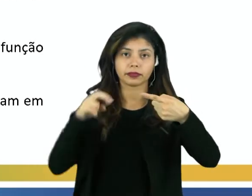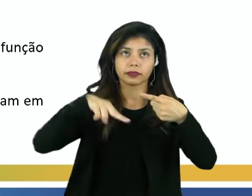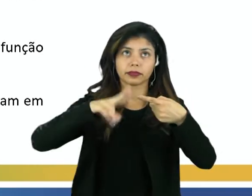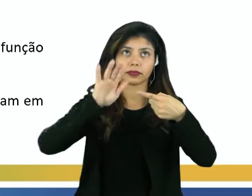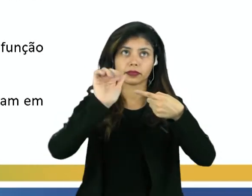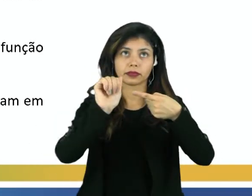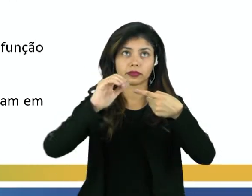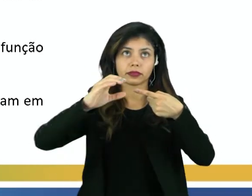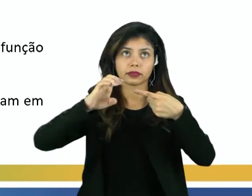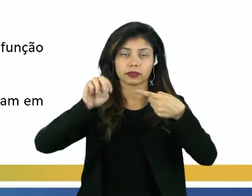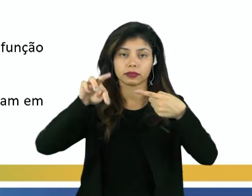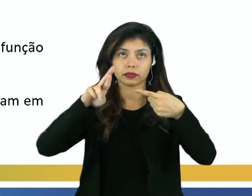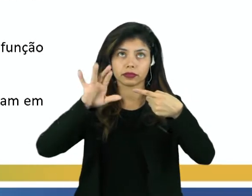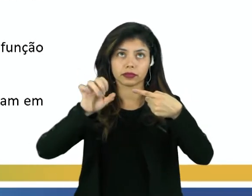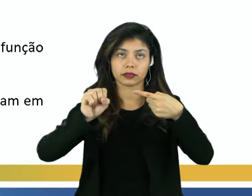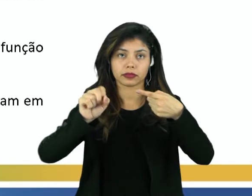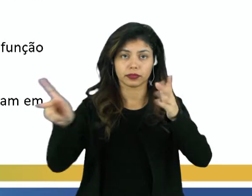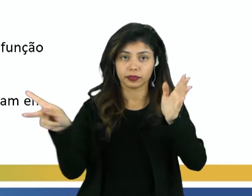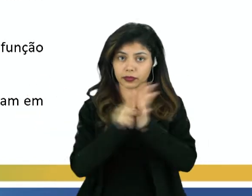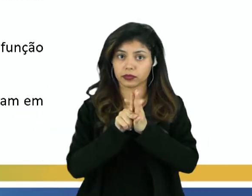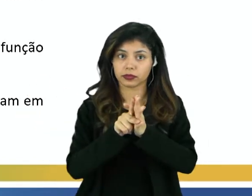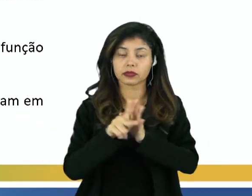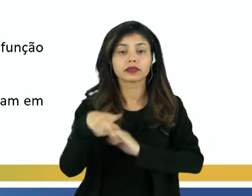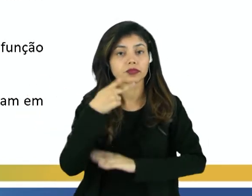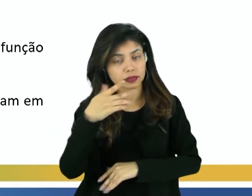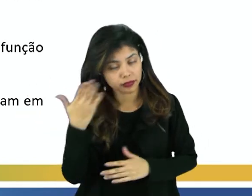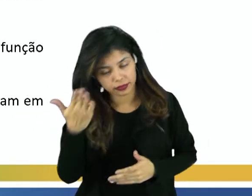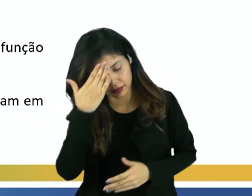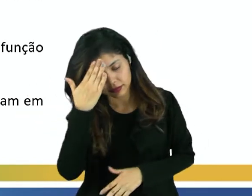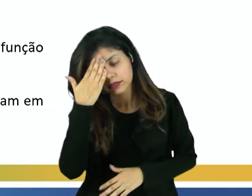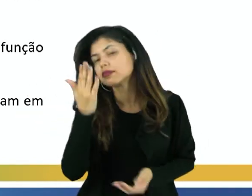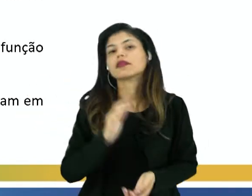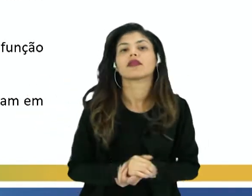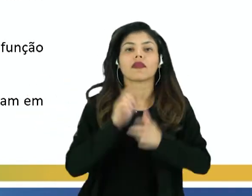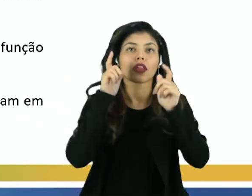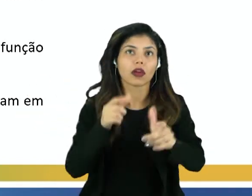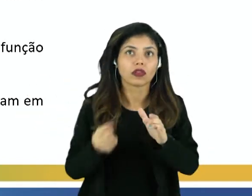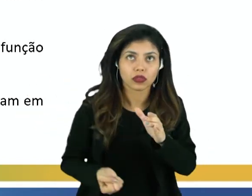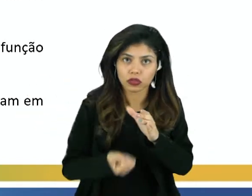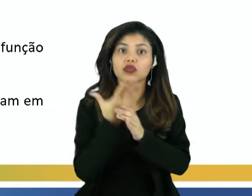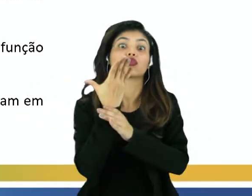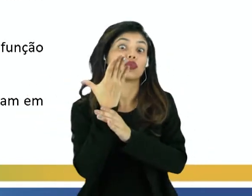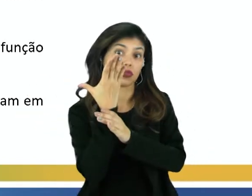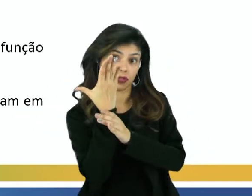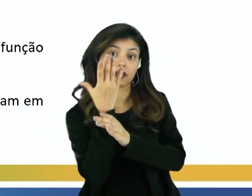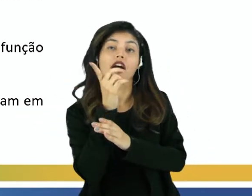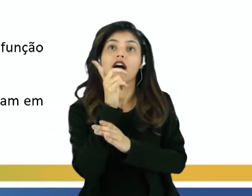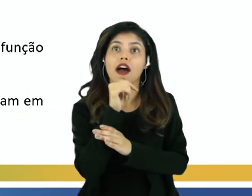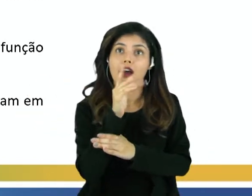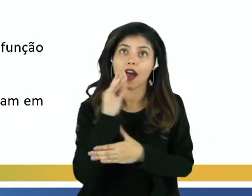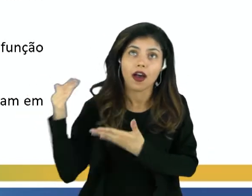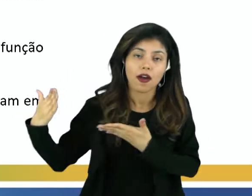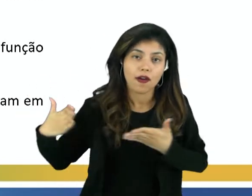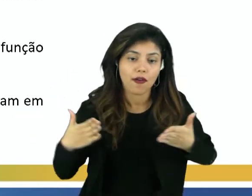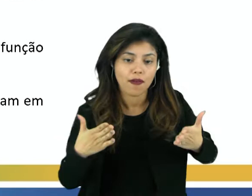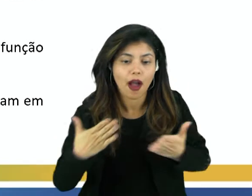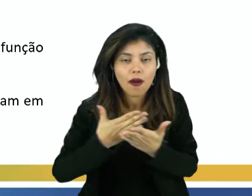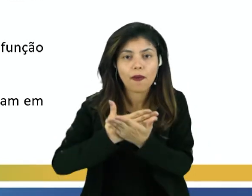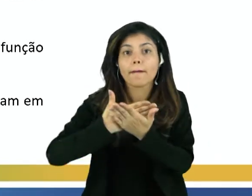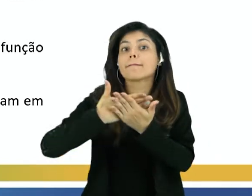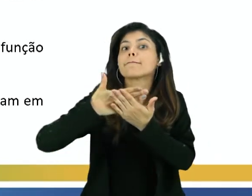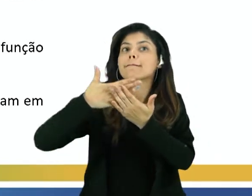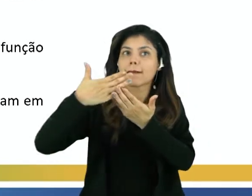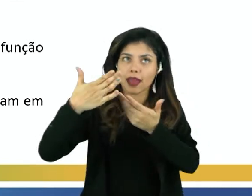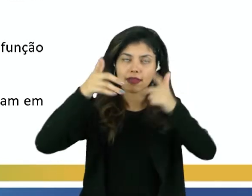nascente. Pelo próprio nome já nos ajuda a entender aonde nascem as águas, local onde se inicia uma bacia